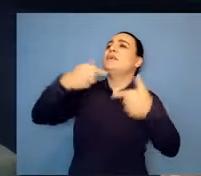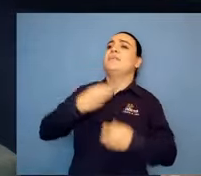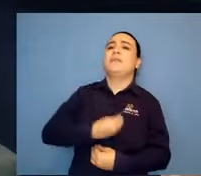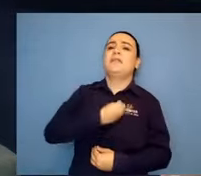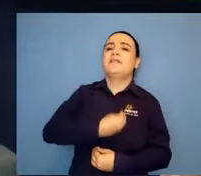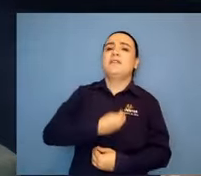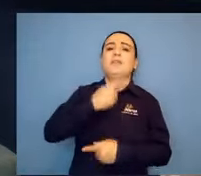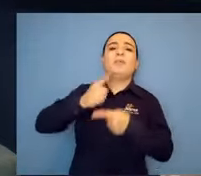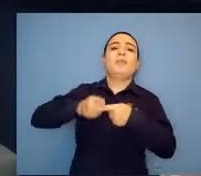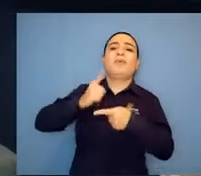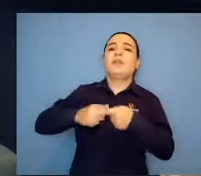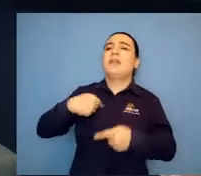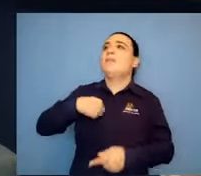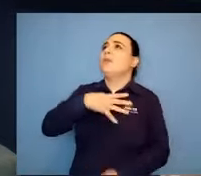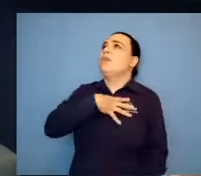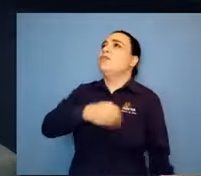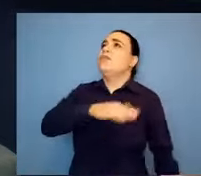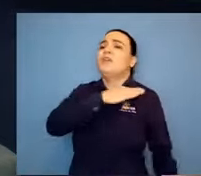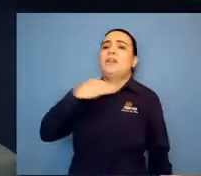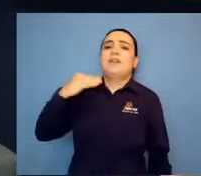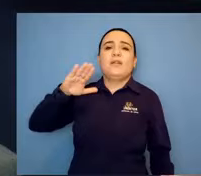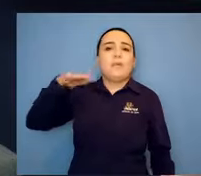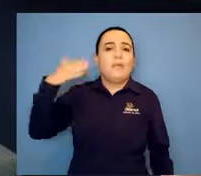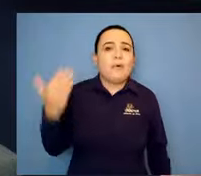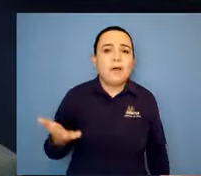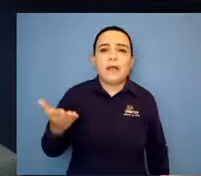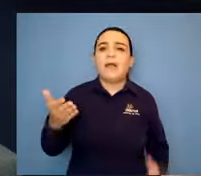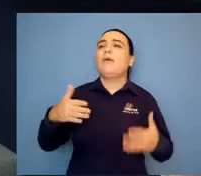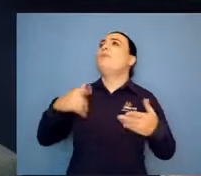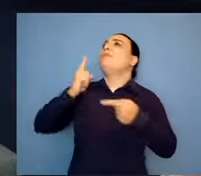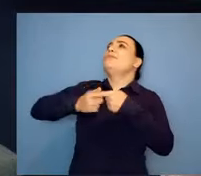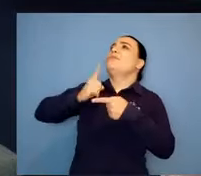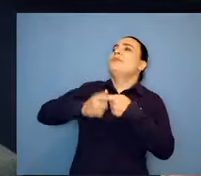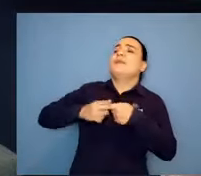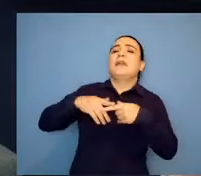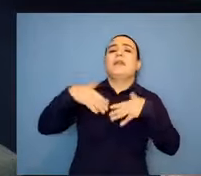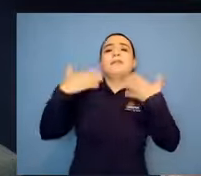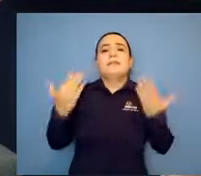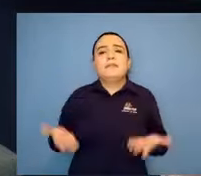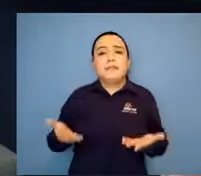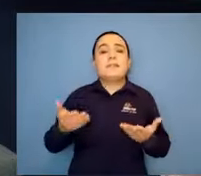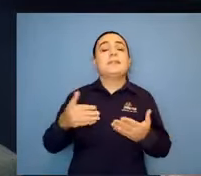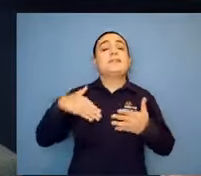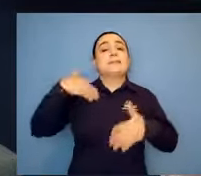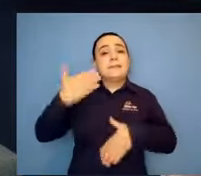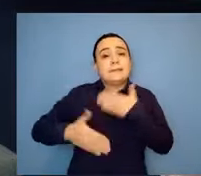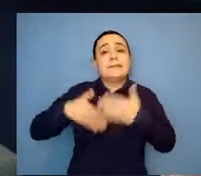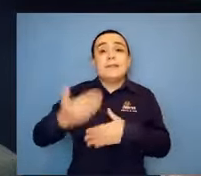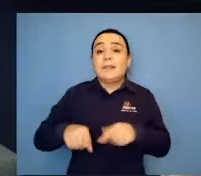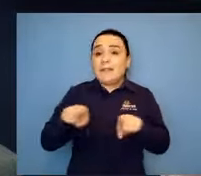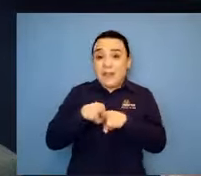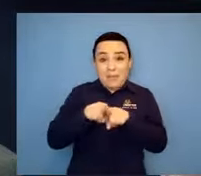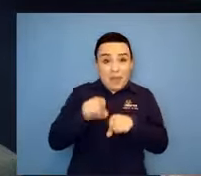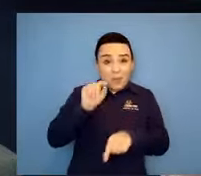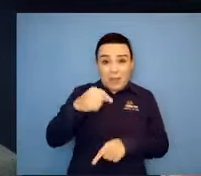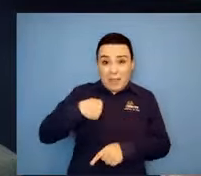fazendo e vivendo com muito pouco recurso financeiro. Nossa, é uma luta. A gente sabe que você é uma lutadora. E